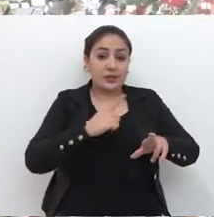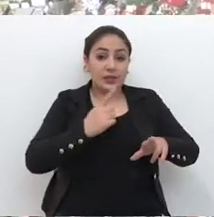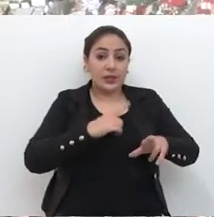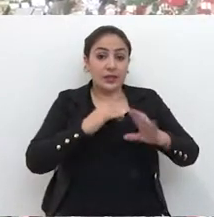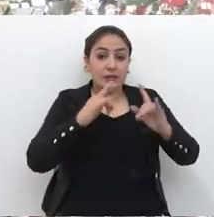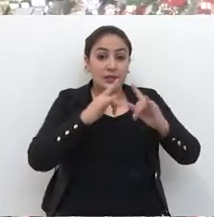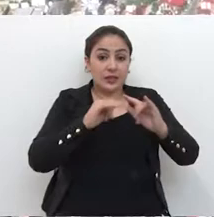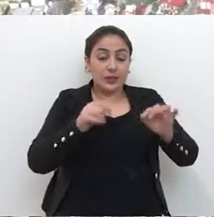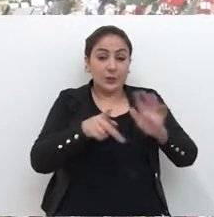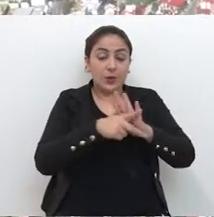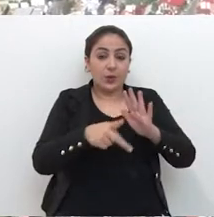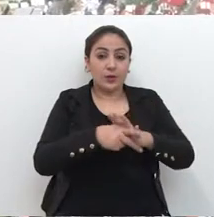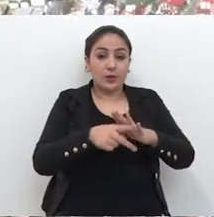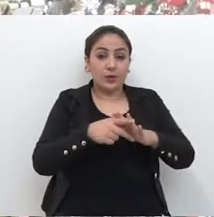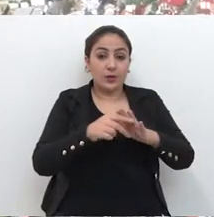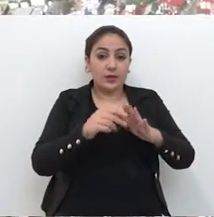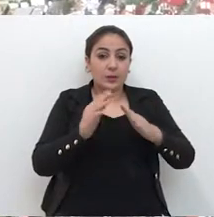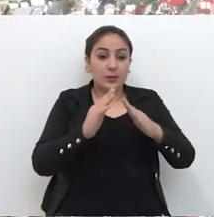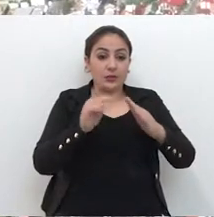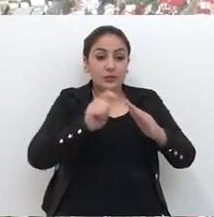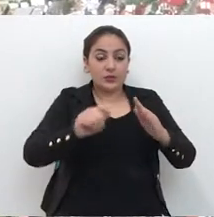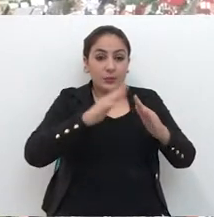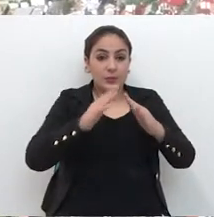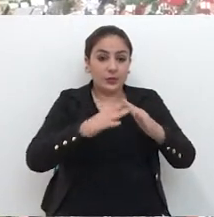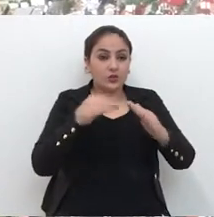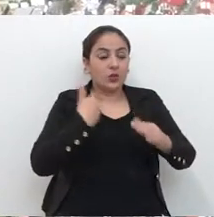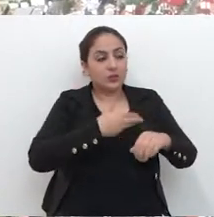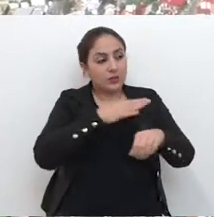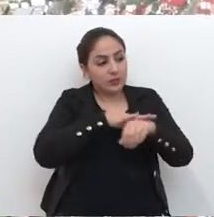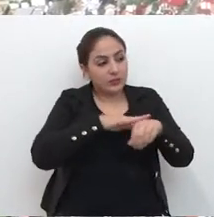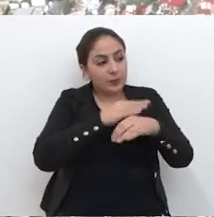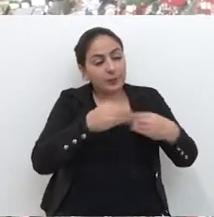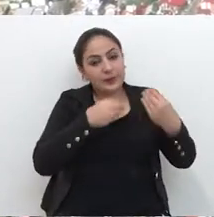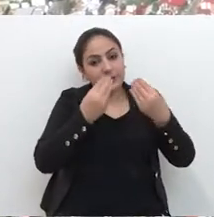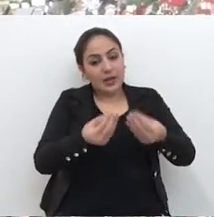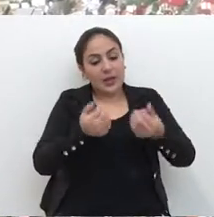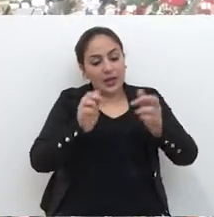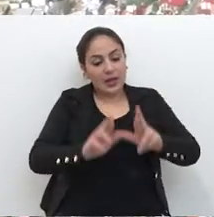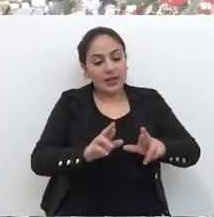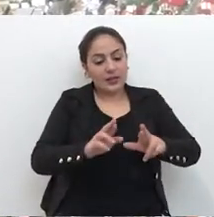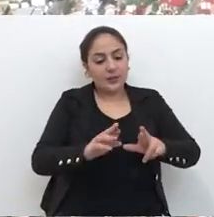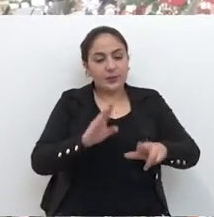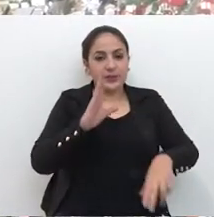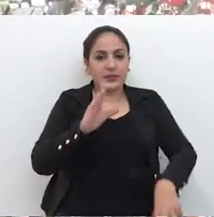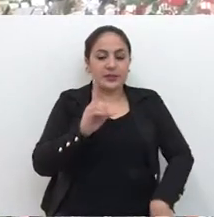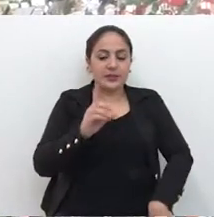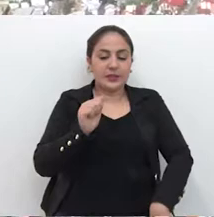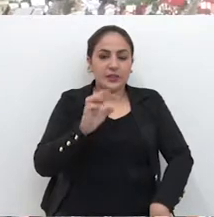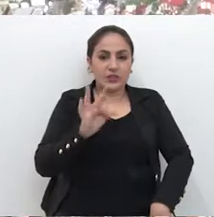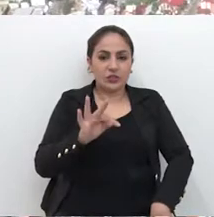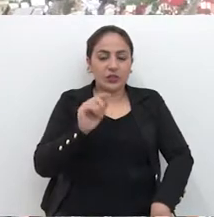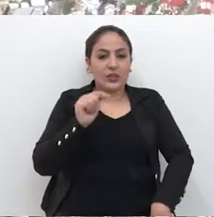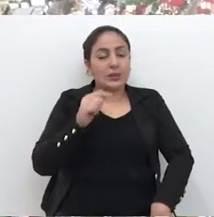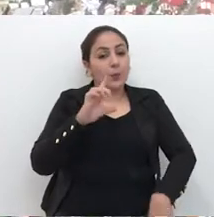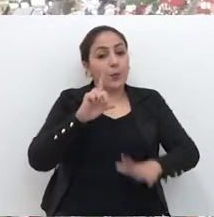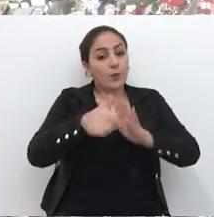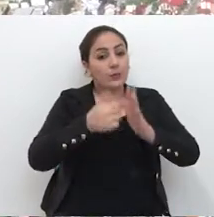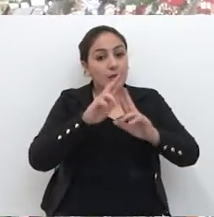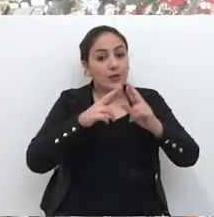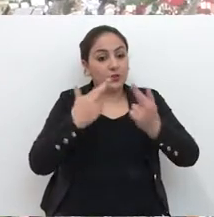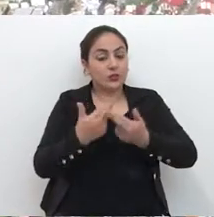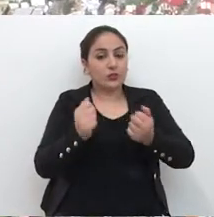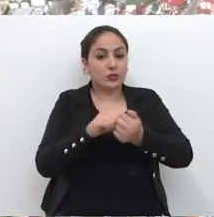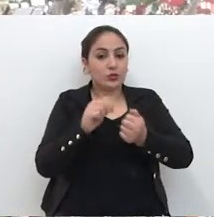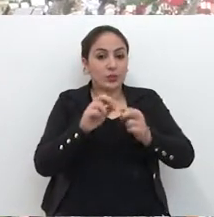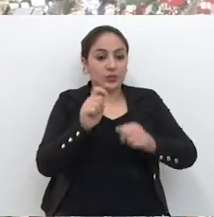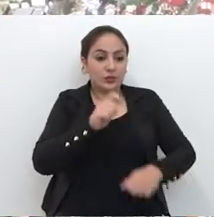Moradores que nós iríamos fazer uma conversa com a associação para ver se podíamos fazer uma concessão para o DAT. Após isso, eu